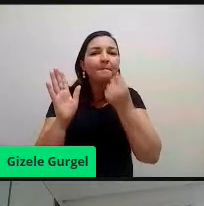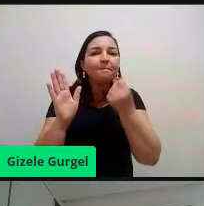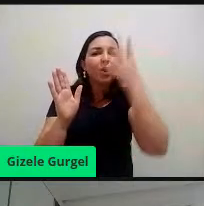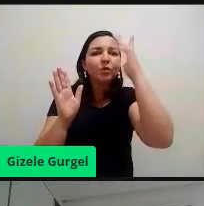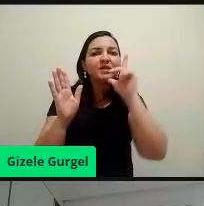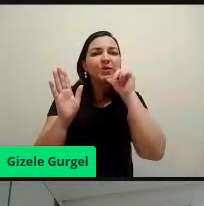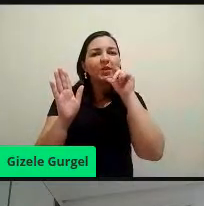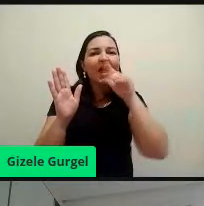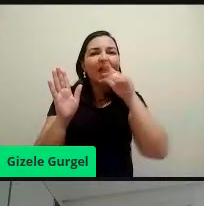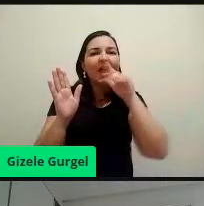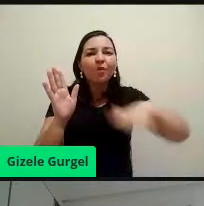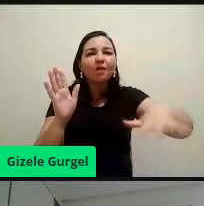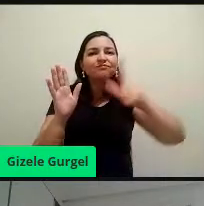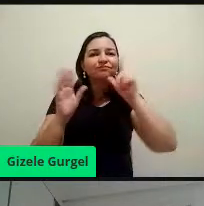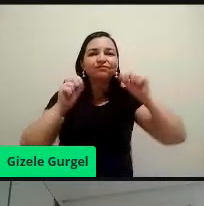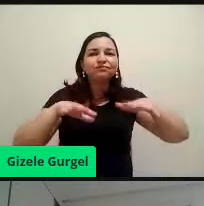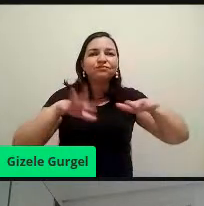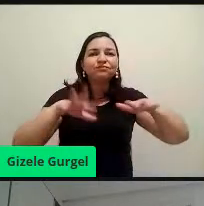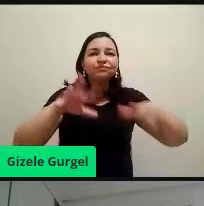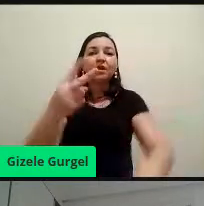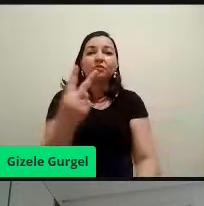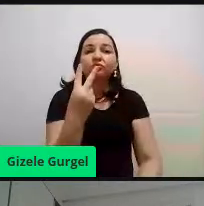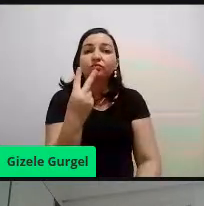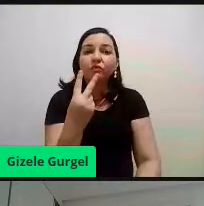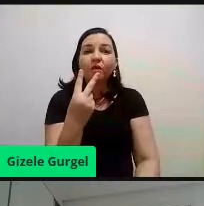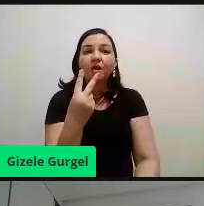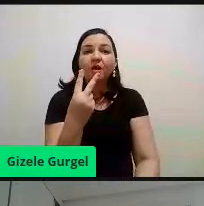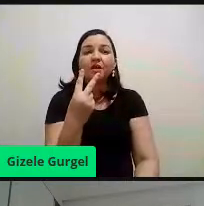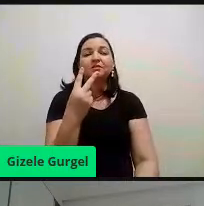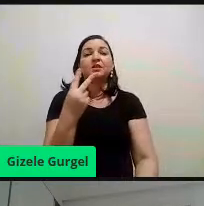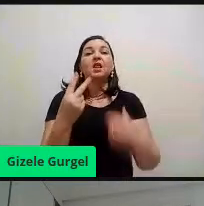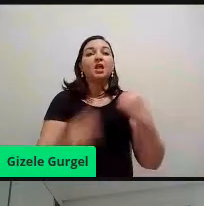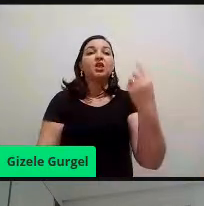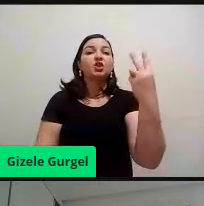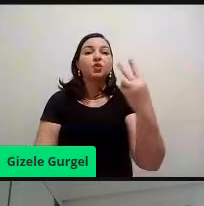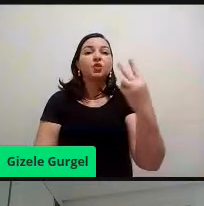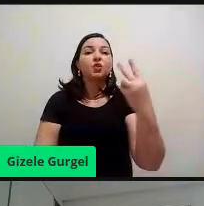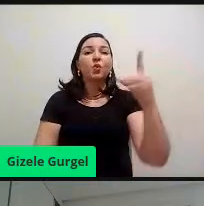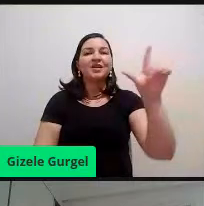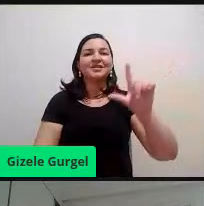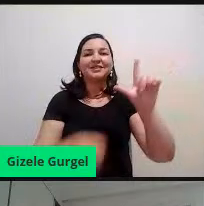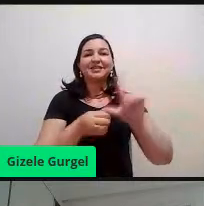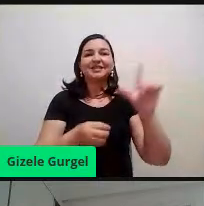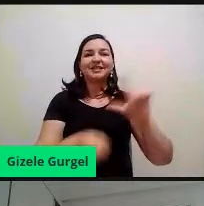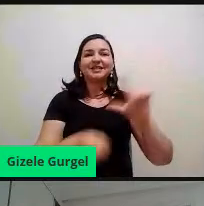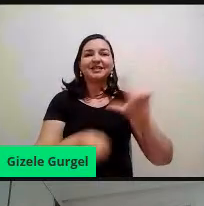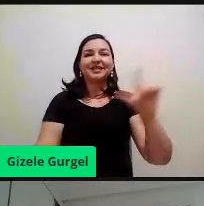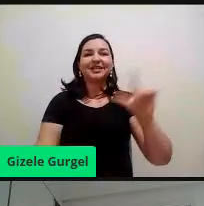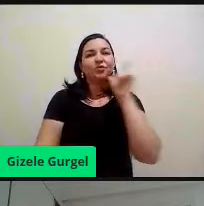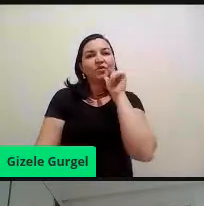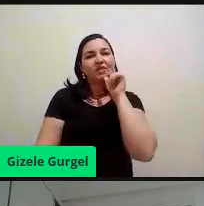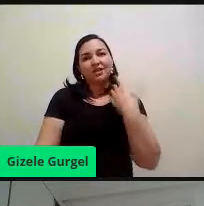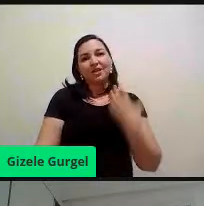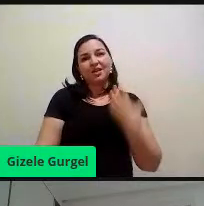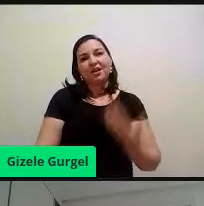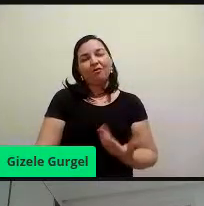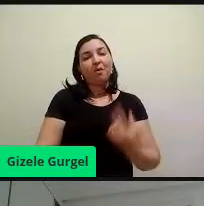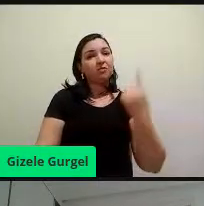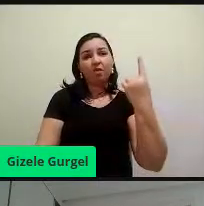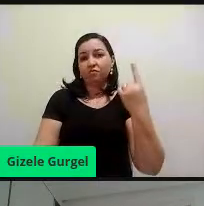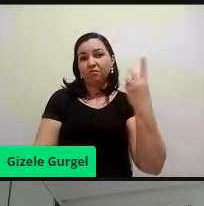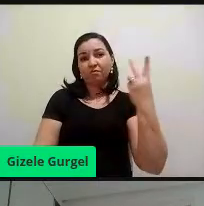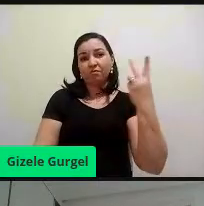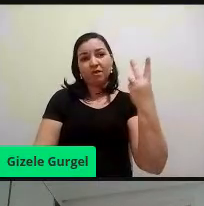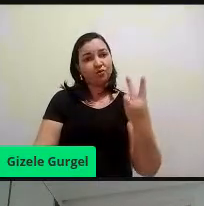duas bitucas de cigarro contaminam dois litros de água, né, mas não é só uma ou duas bitucas que a gente vê, são muitas,